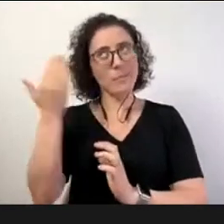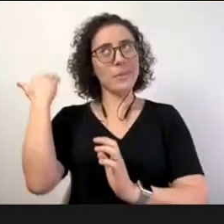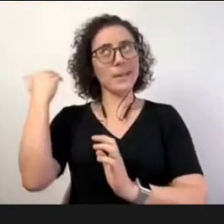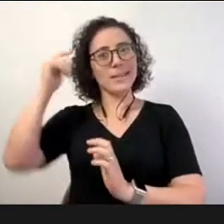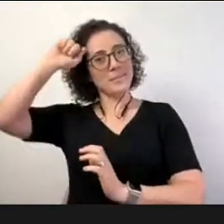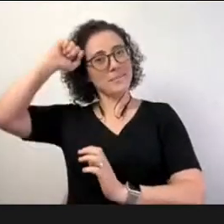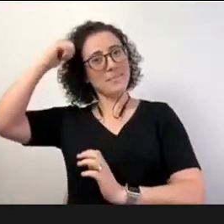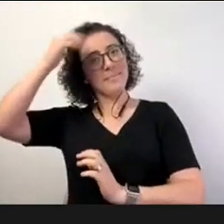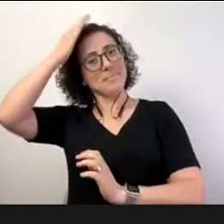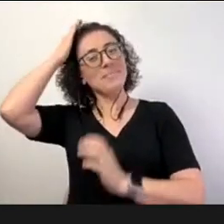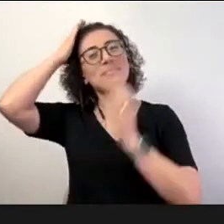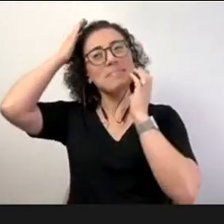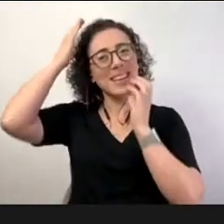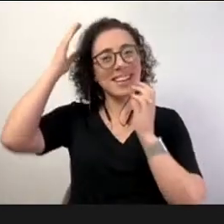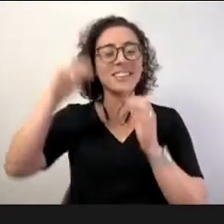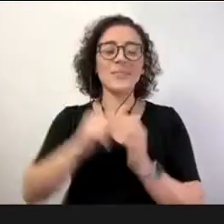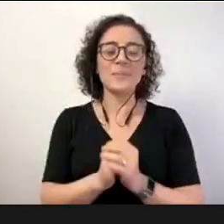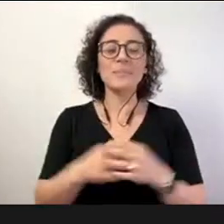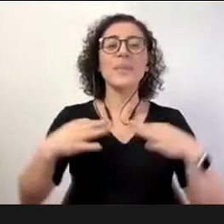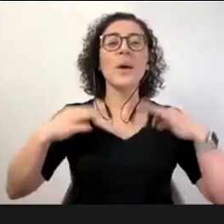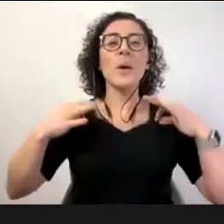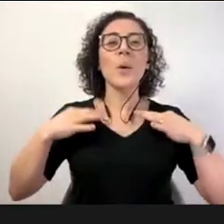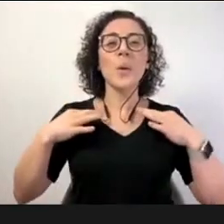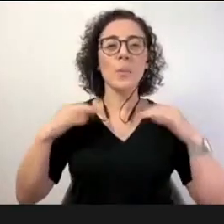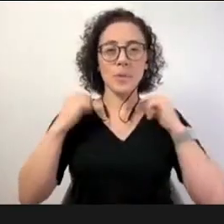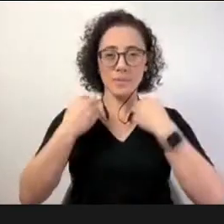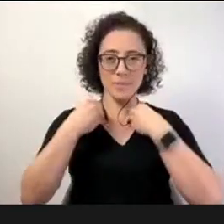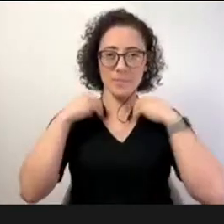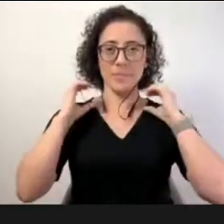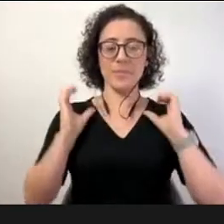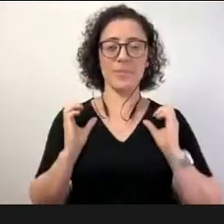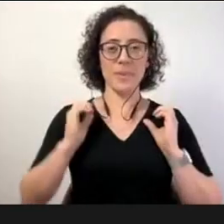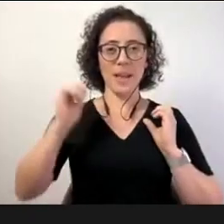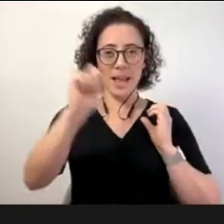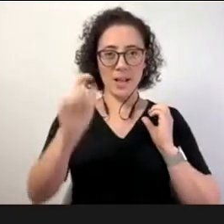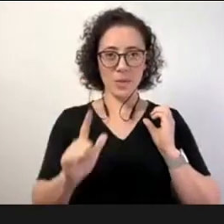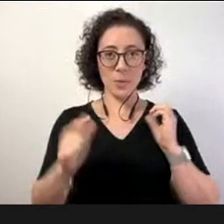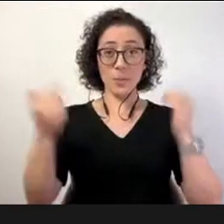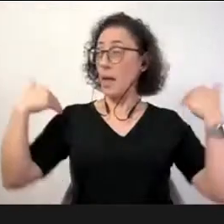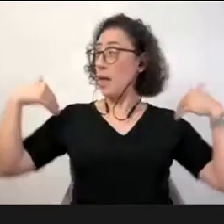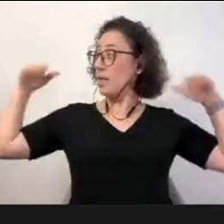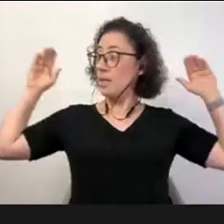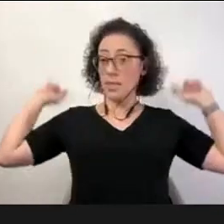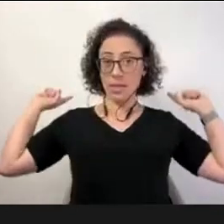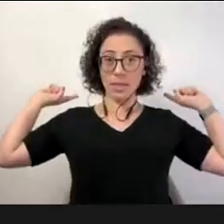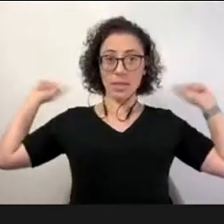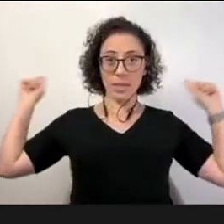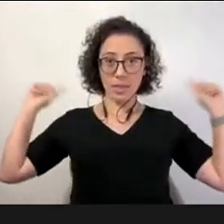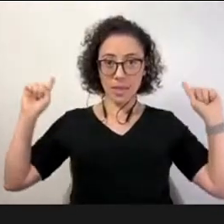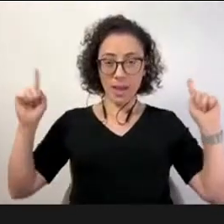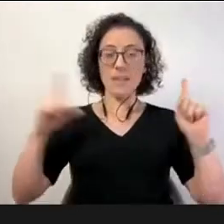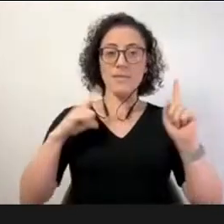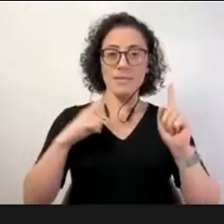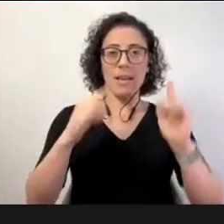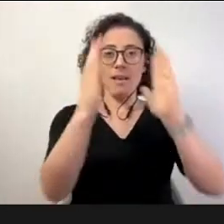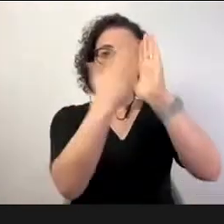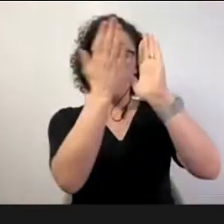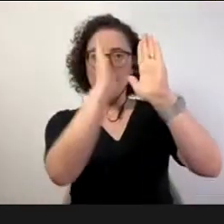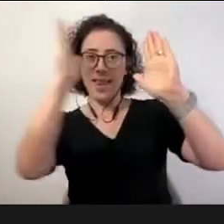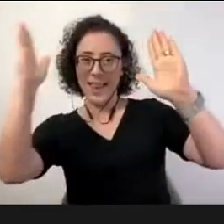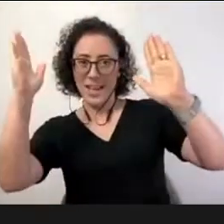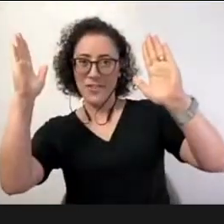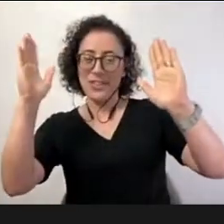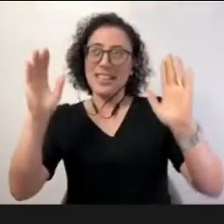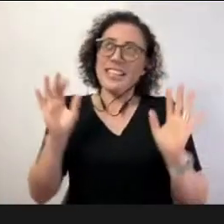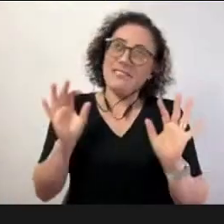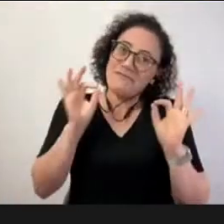estou vestido com um polo azul e atrás de mim tenho uma série de livros que eu devo confessar que ainda não li todos. Muito